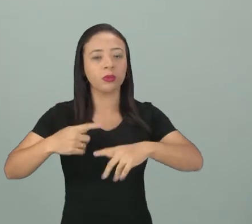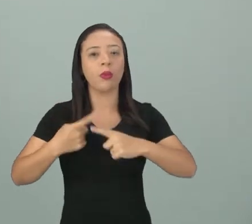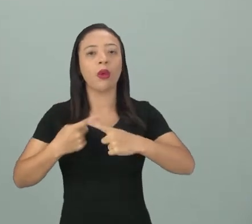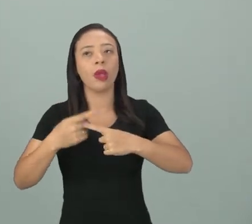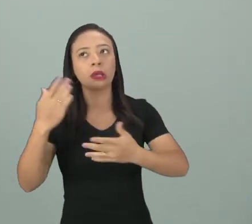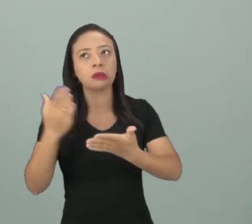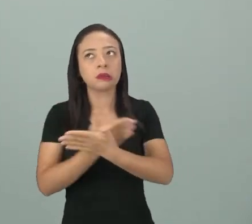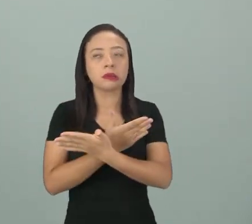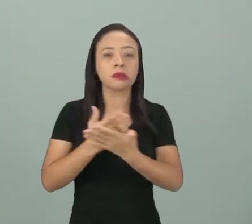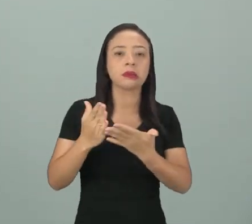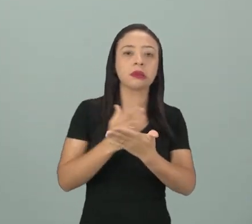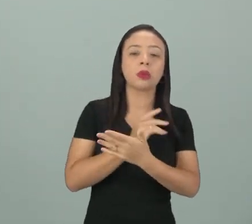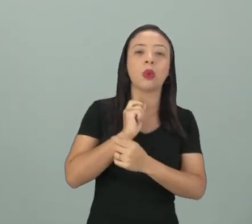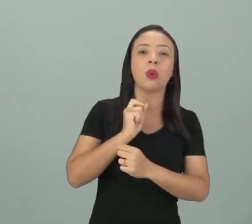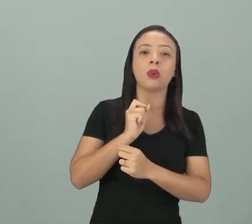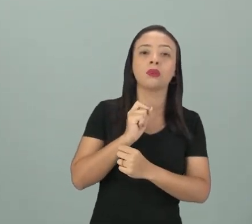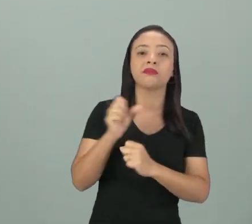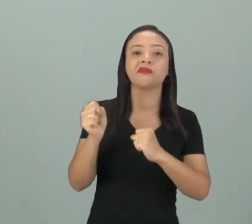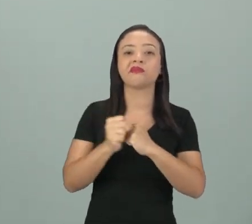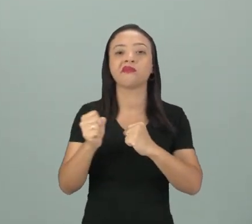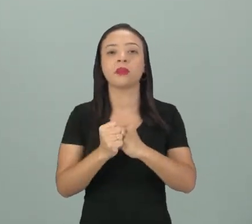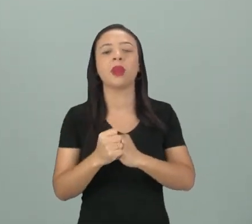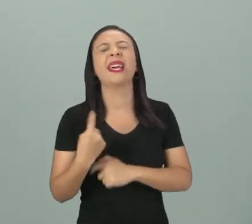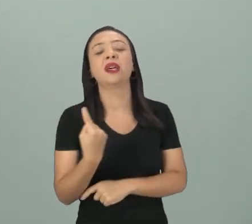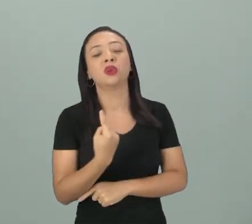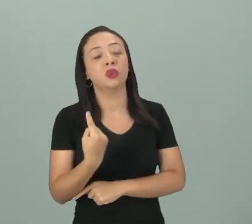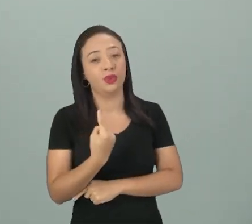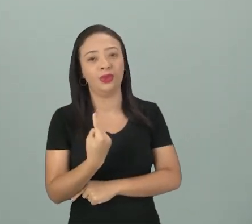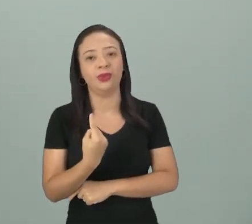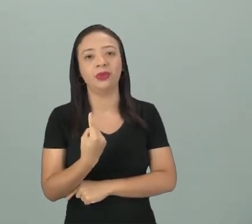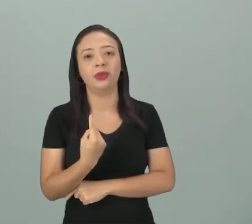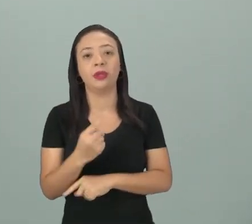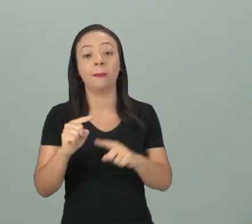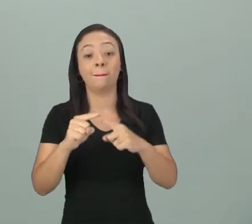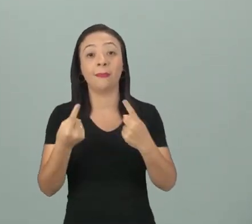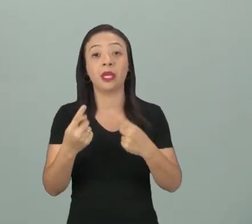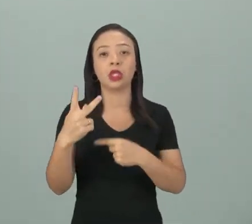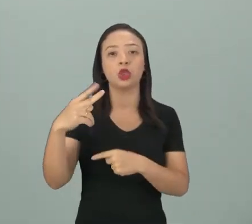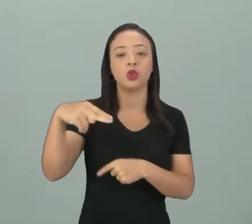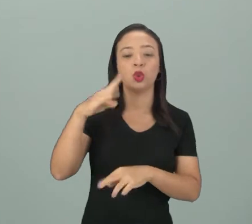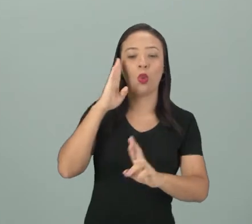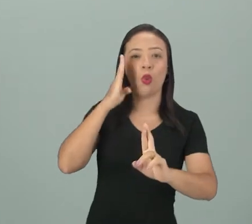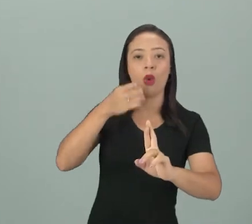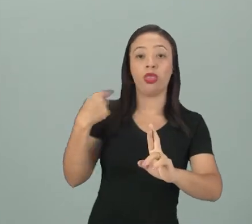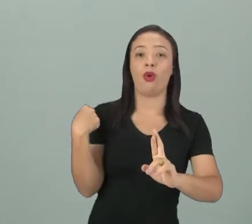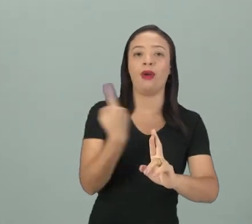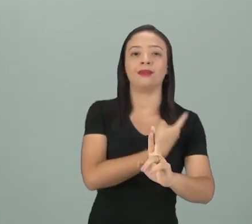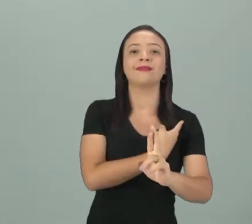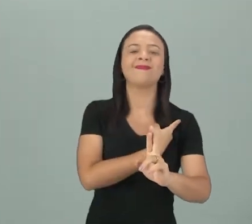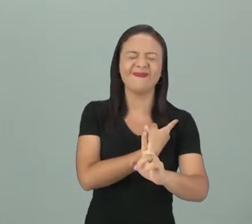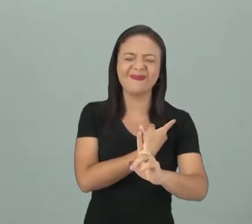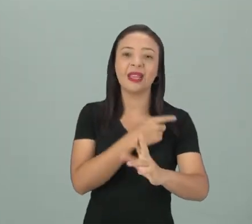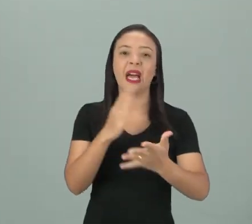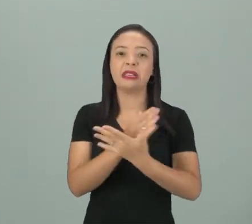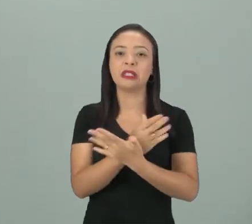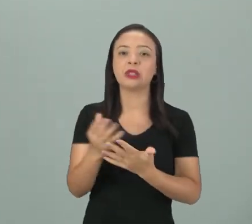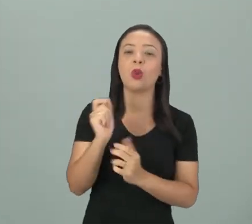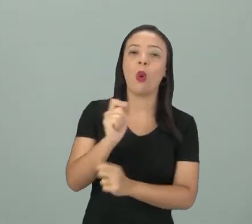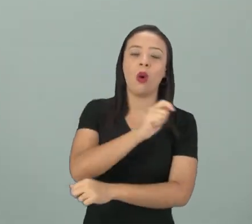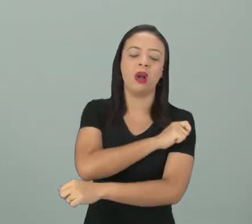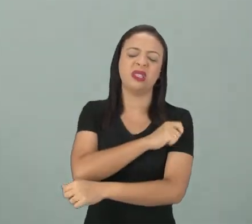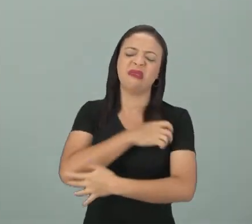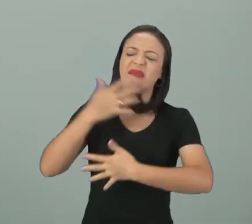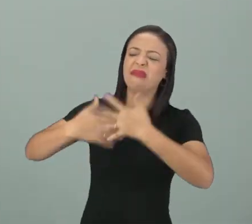acontece? O substantivo está no singular, mas o pronome se refere a nós, né? Aí o aluno, ele acaba